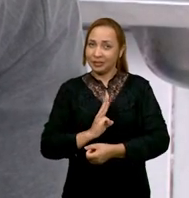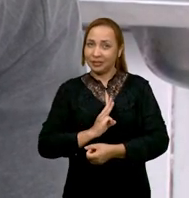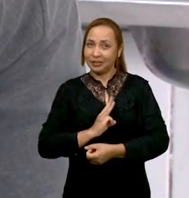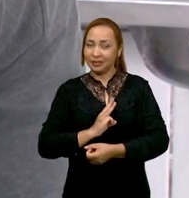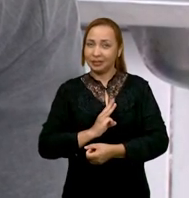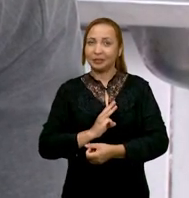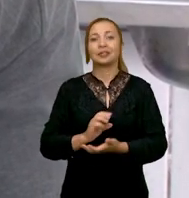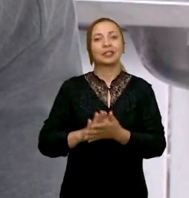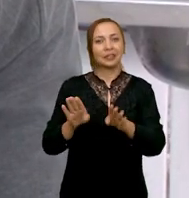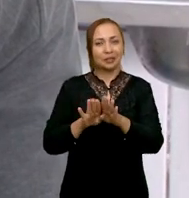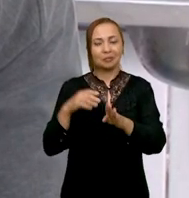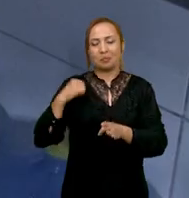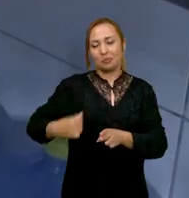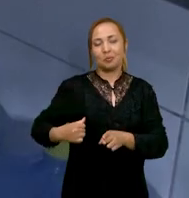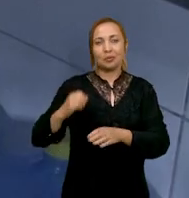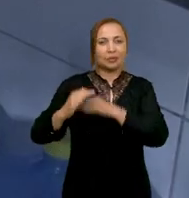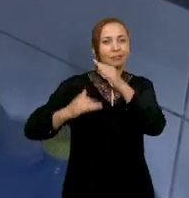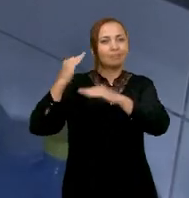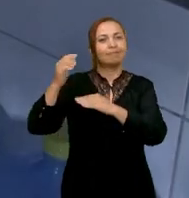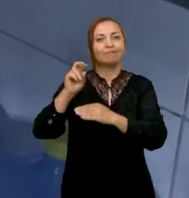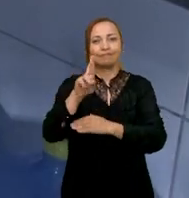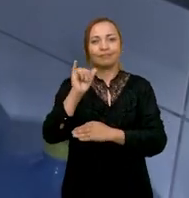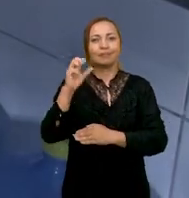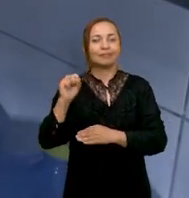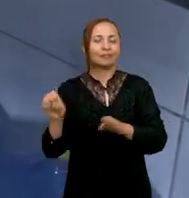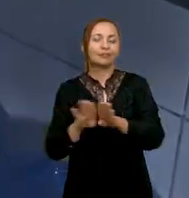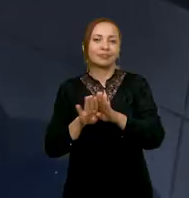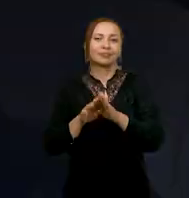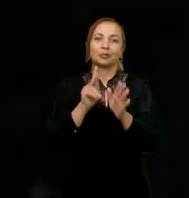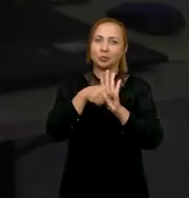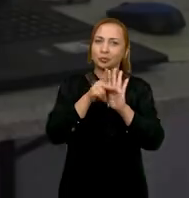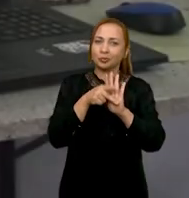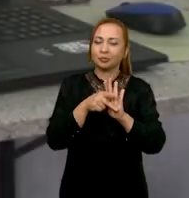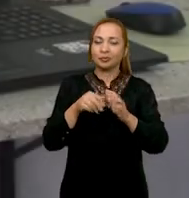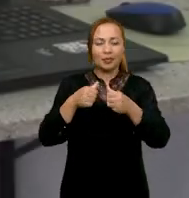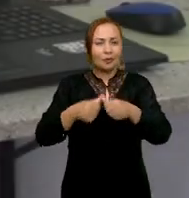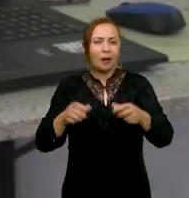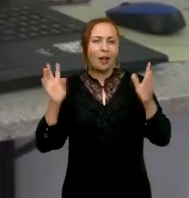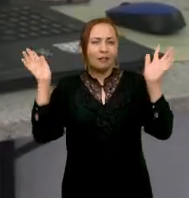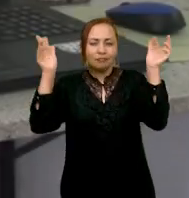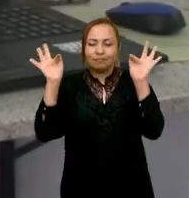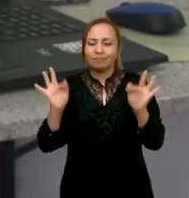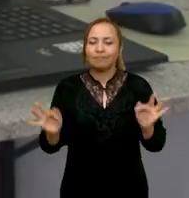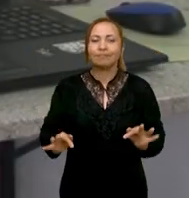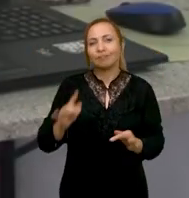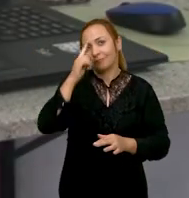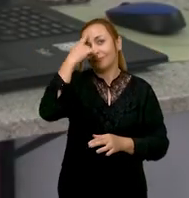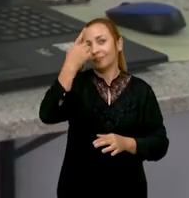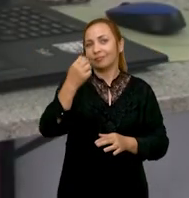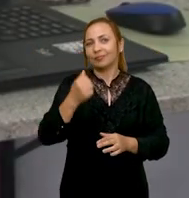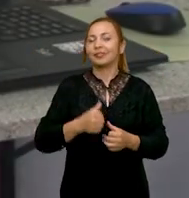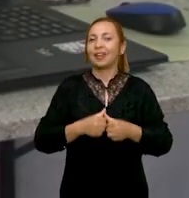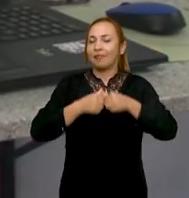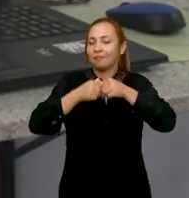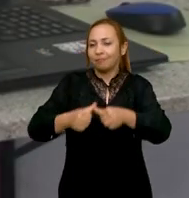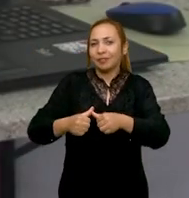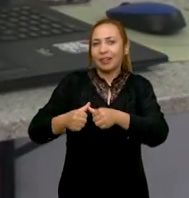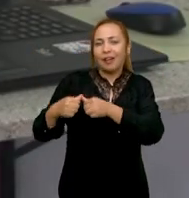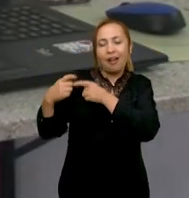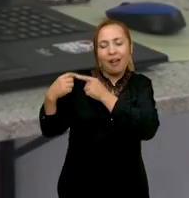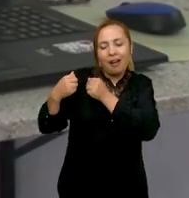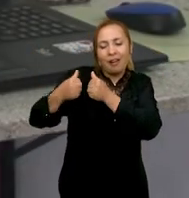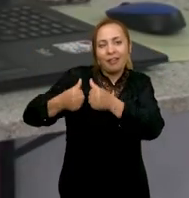de iniciação acadêmica, Rizete também participa do projeto. Fico muito feliz de uma ideia de sustentabilidade,